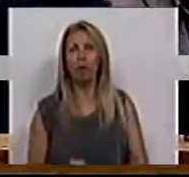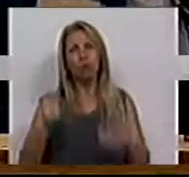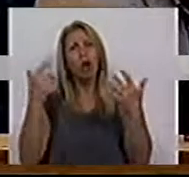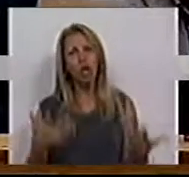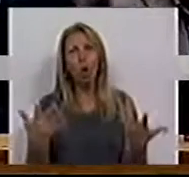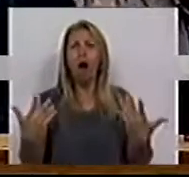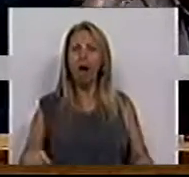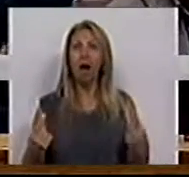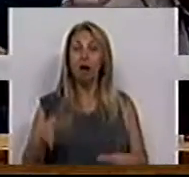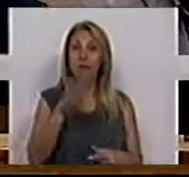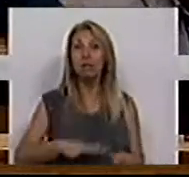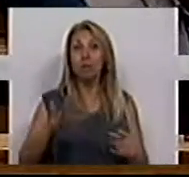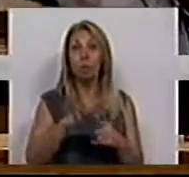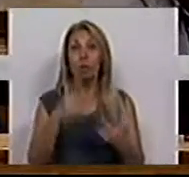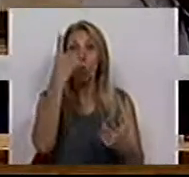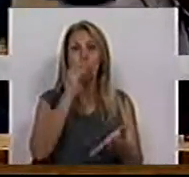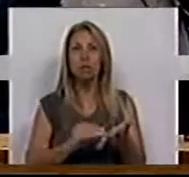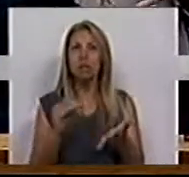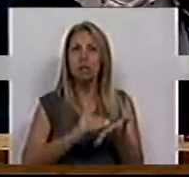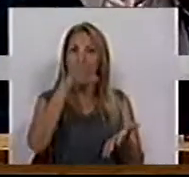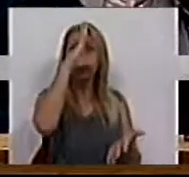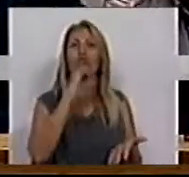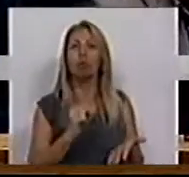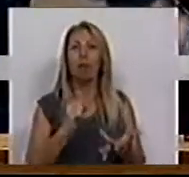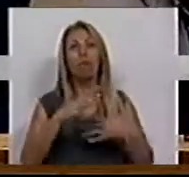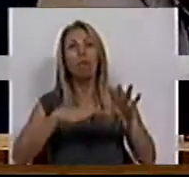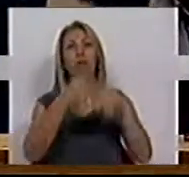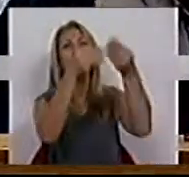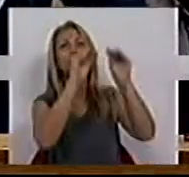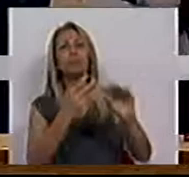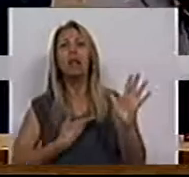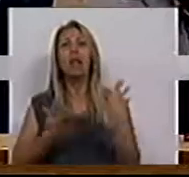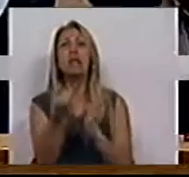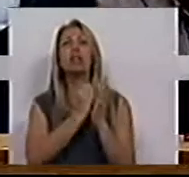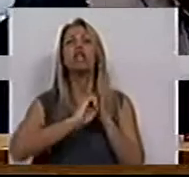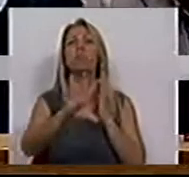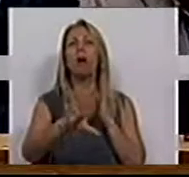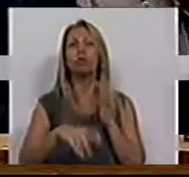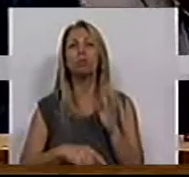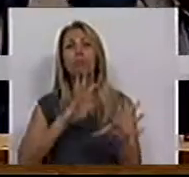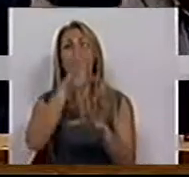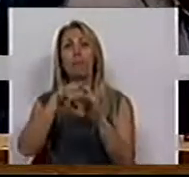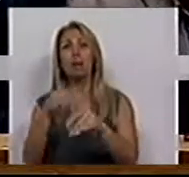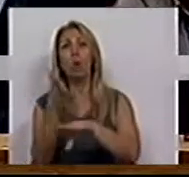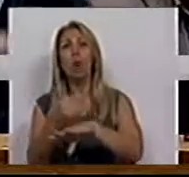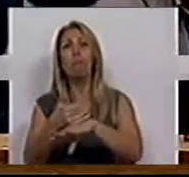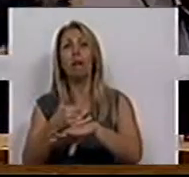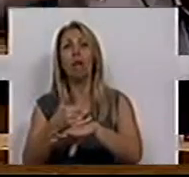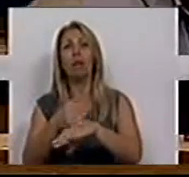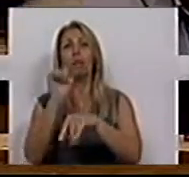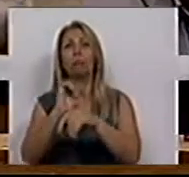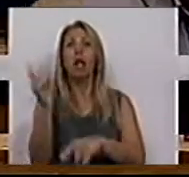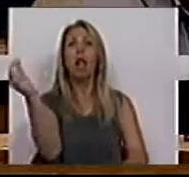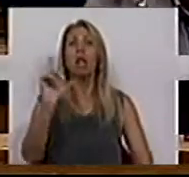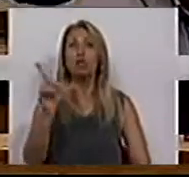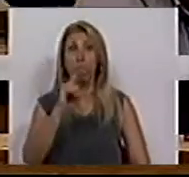um secretário de Estado que faz um despacho num gabinete em Lisboa, provavelmente sem